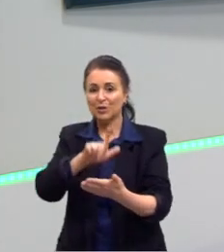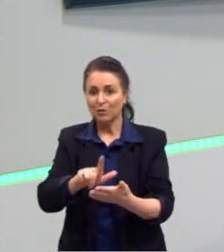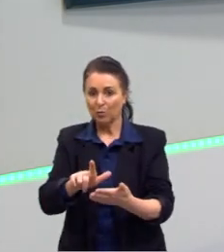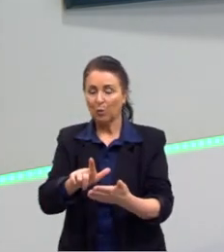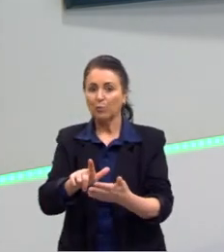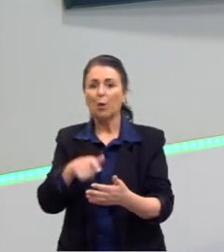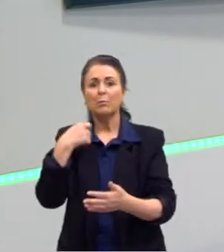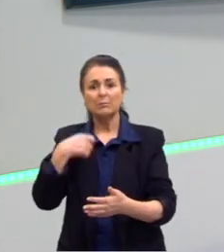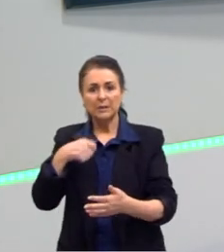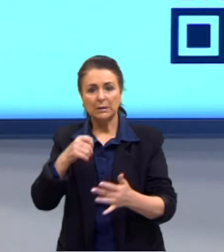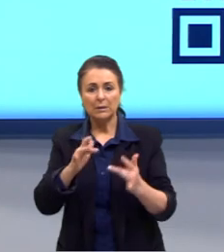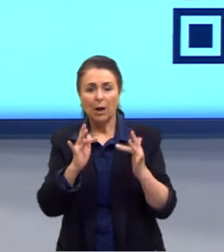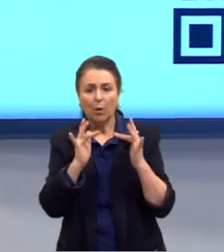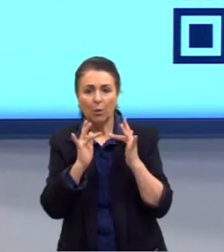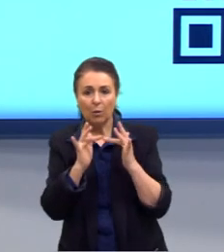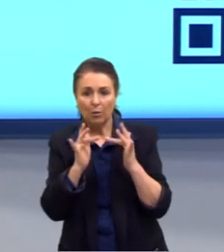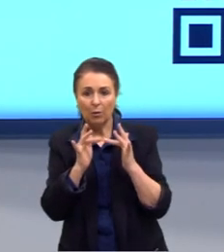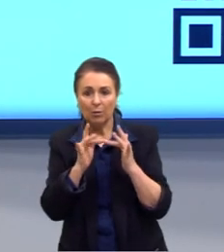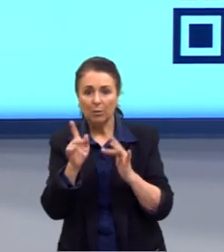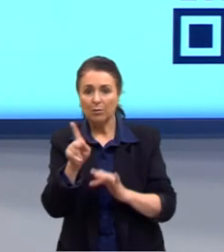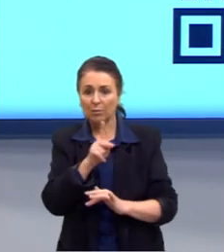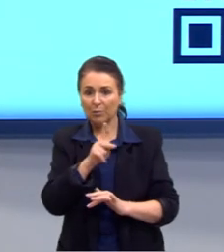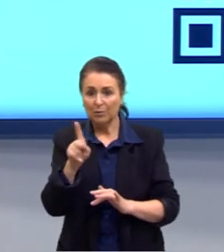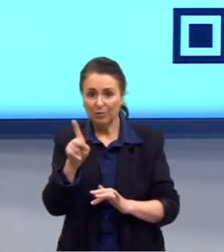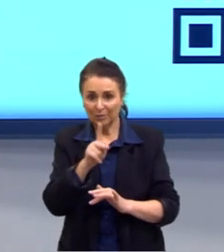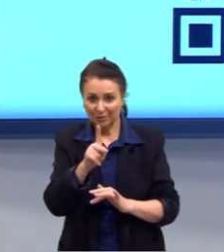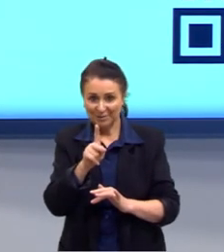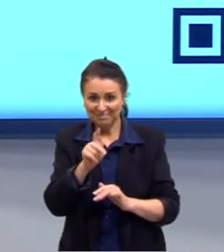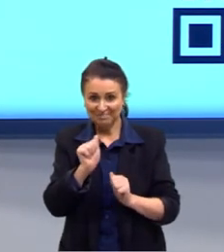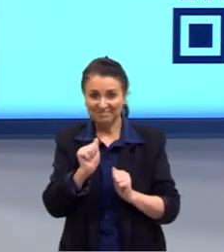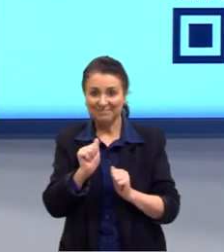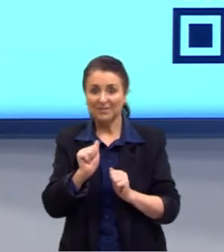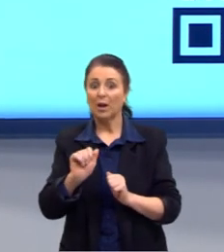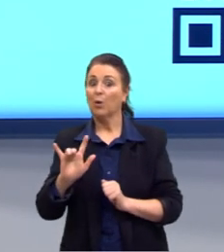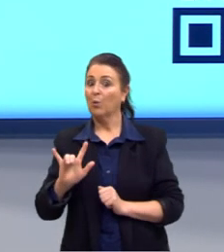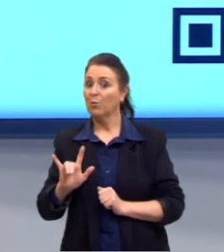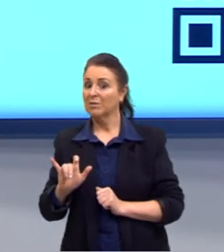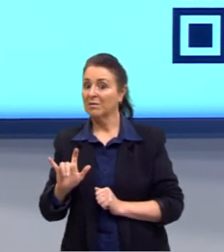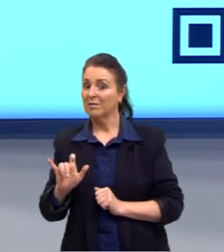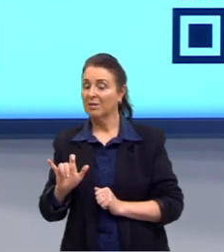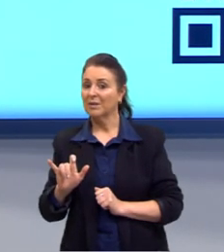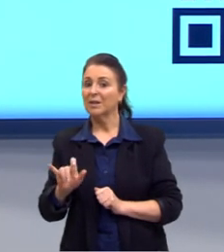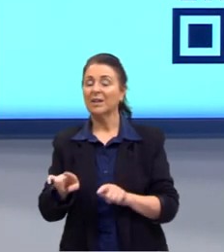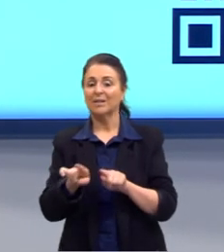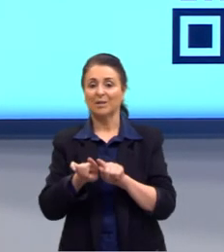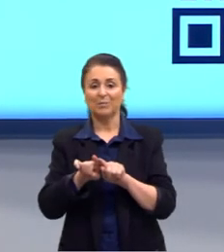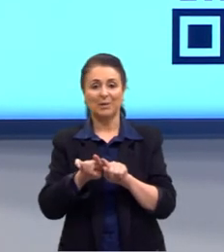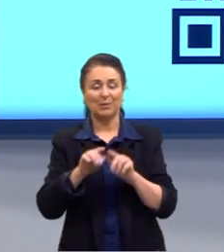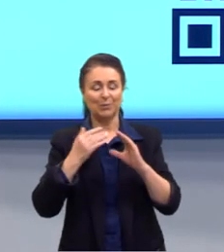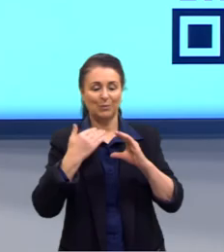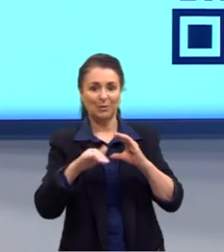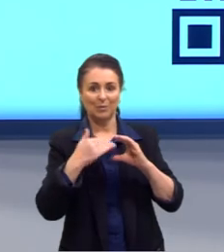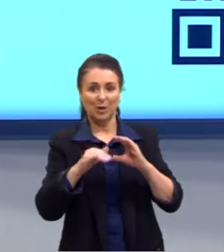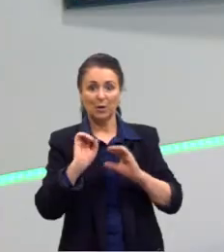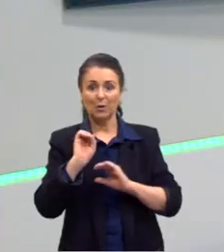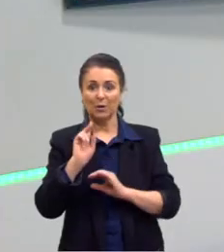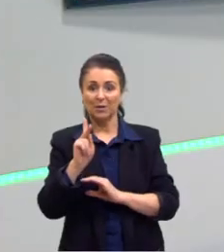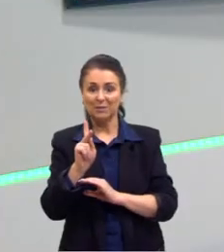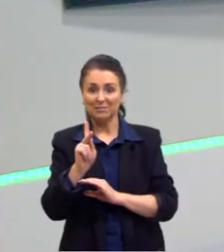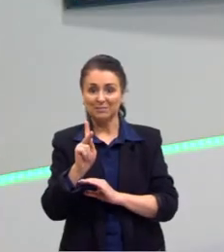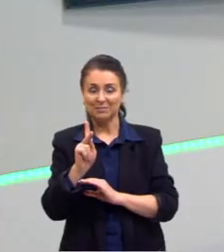vocês precisarem tirar as dúvidas, vocês podem entrar em contato pelo Insta ou pelo e-mail. Certinho?